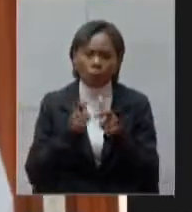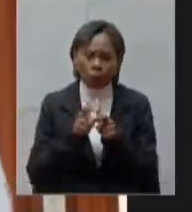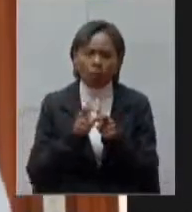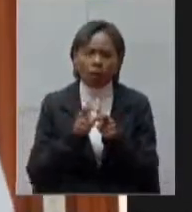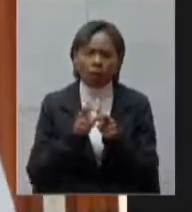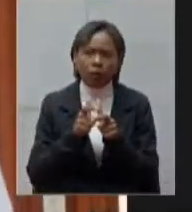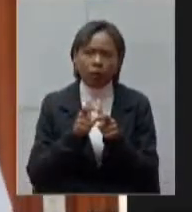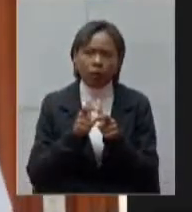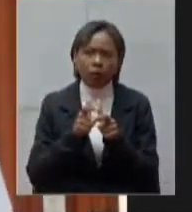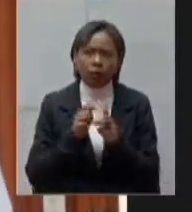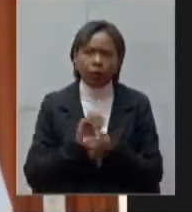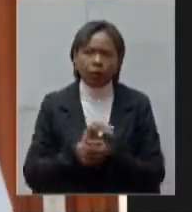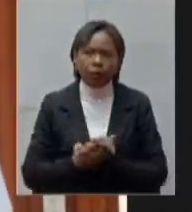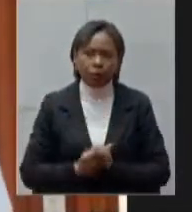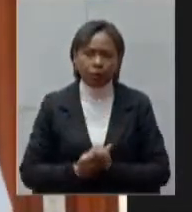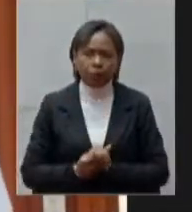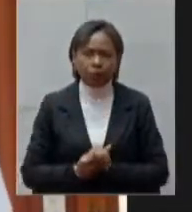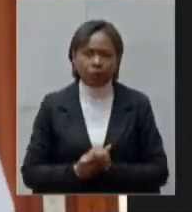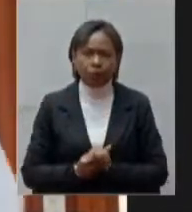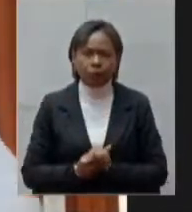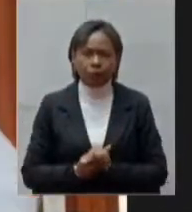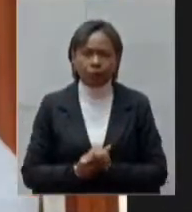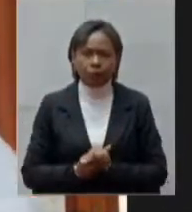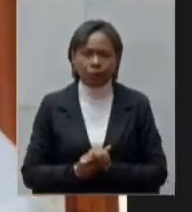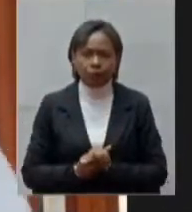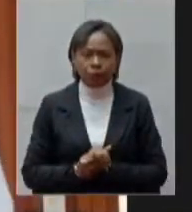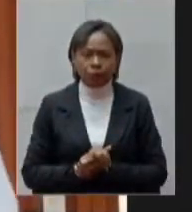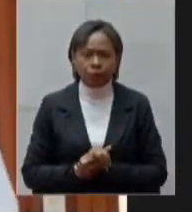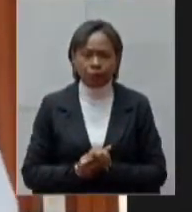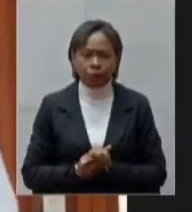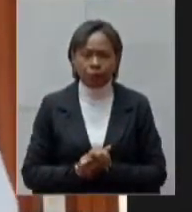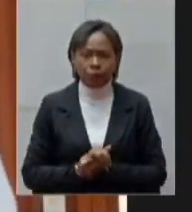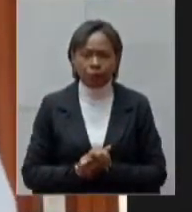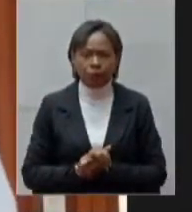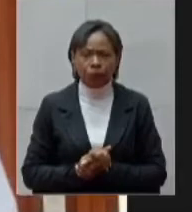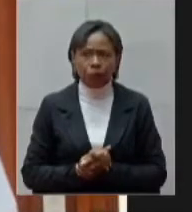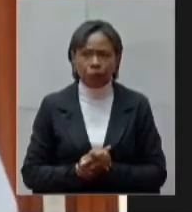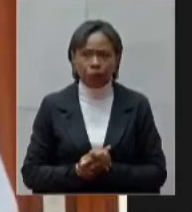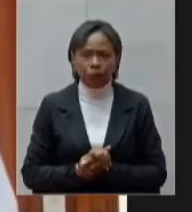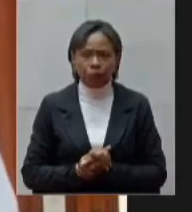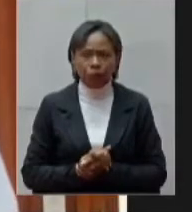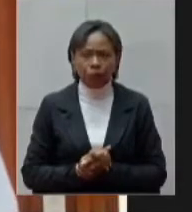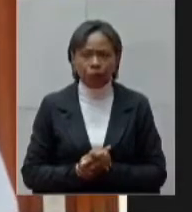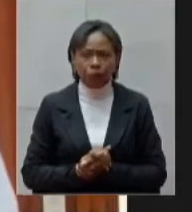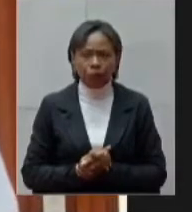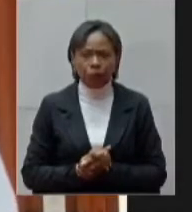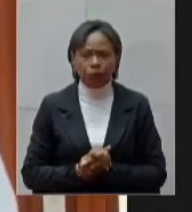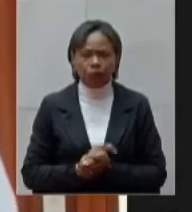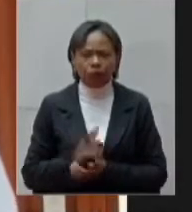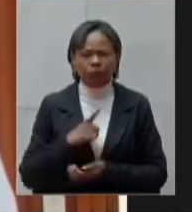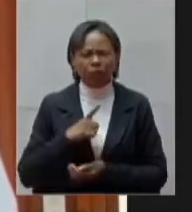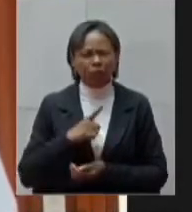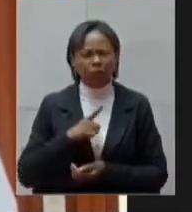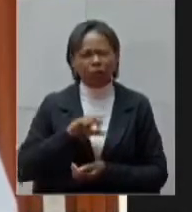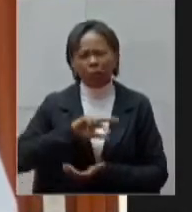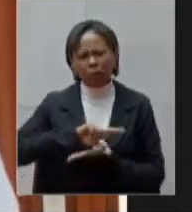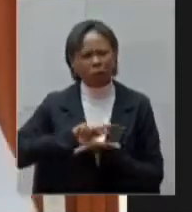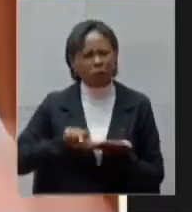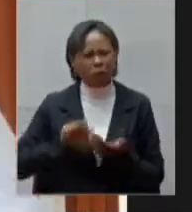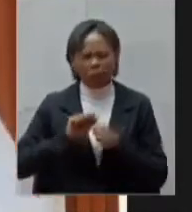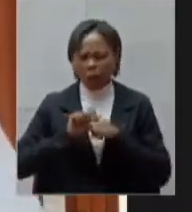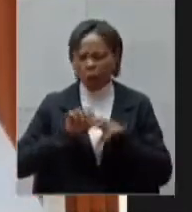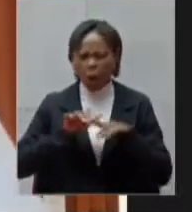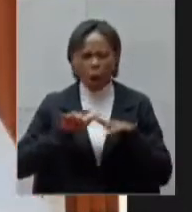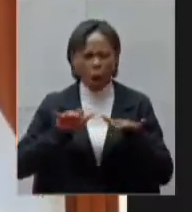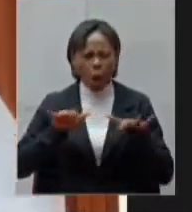um enfrentamento junto ao comitê da UFA que nos ajuda muito nunca vi nada tão transmissível com tanta capacidade de infectividade igual